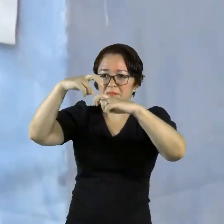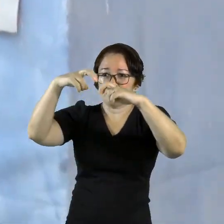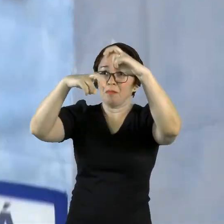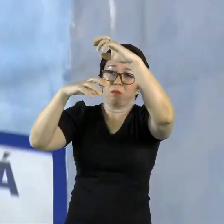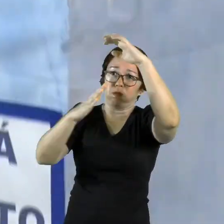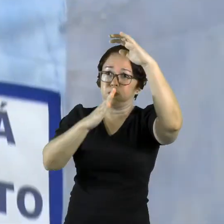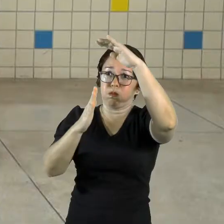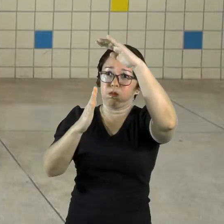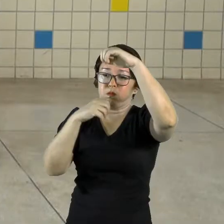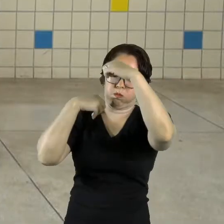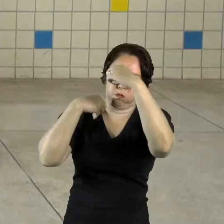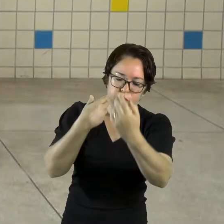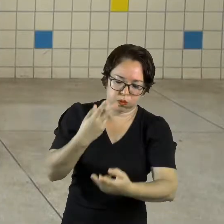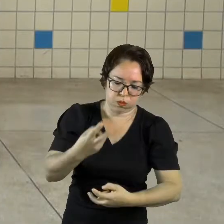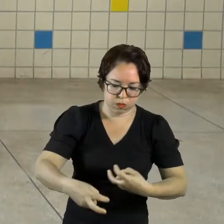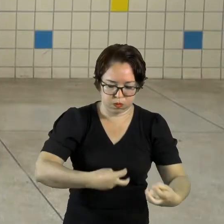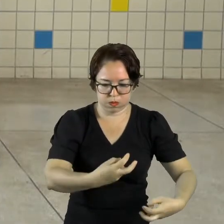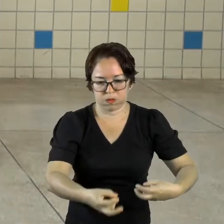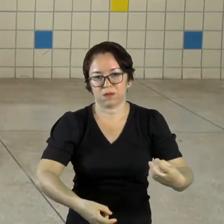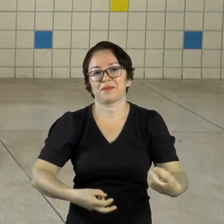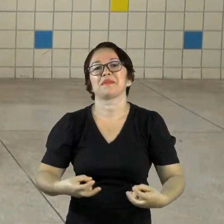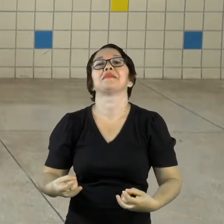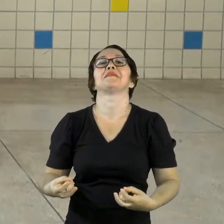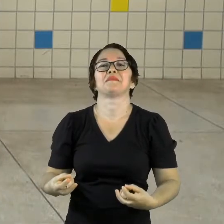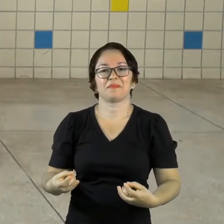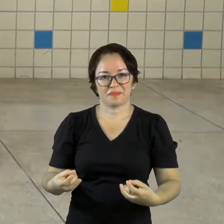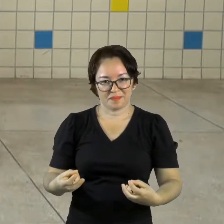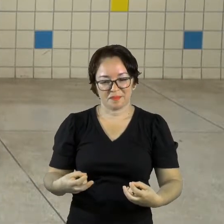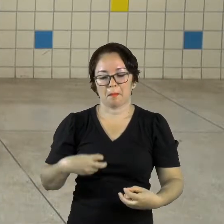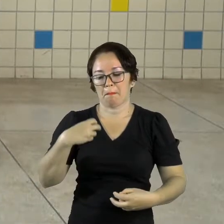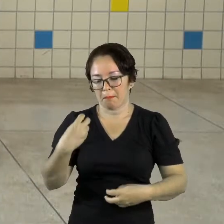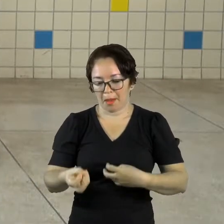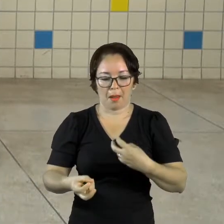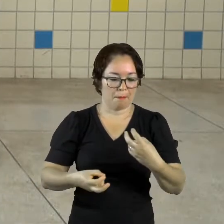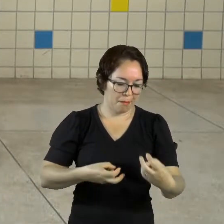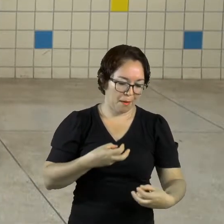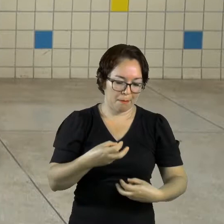Caíram todos no chão, um por um.